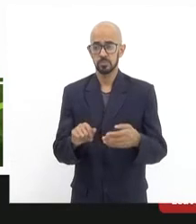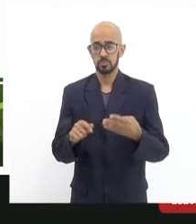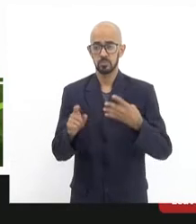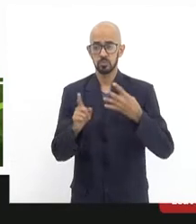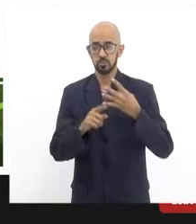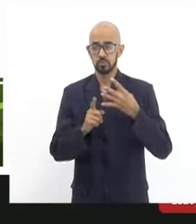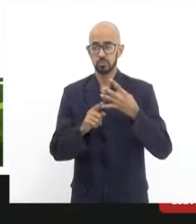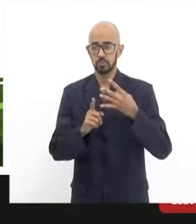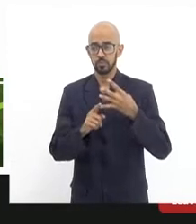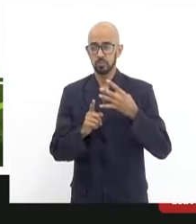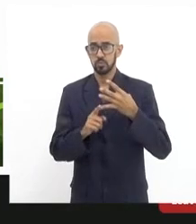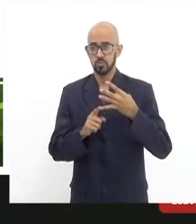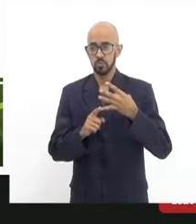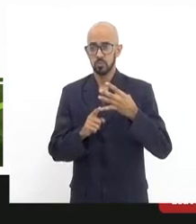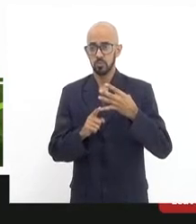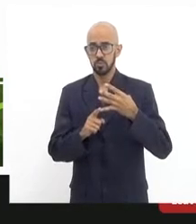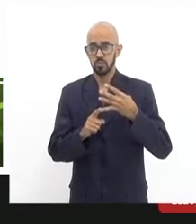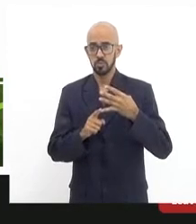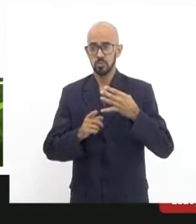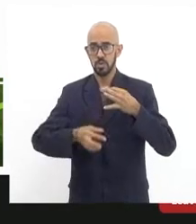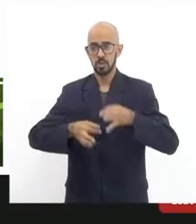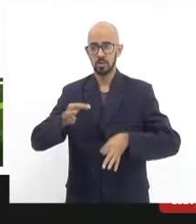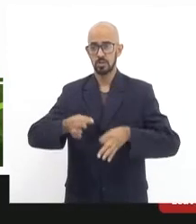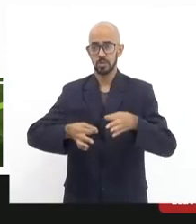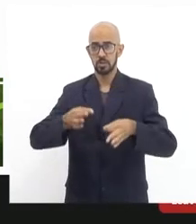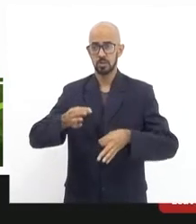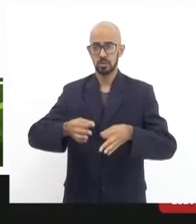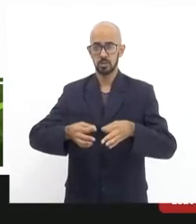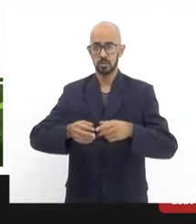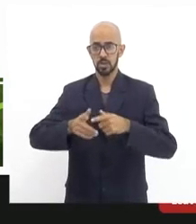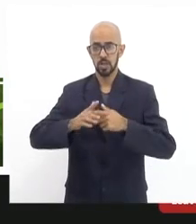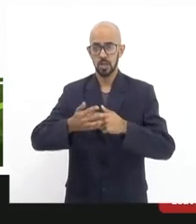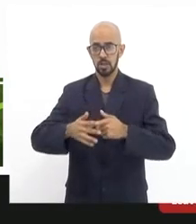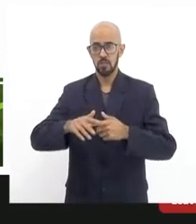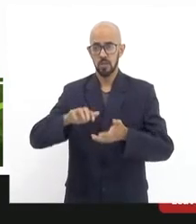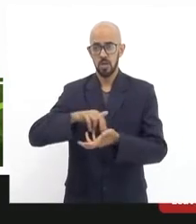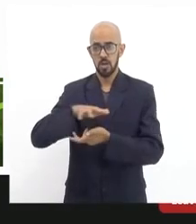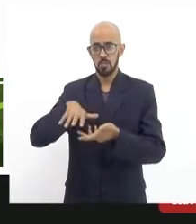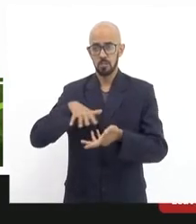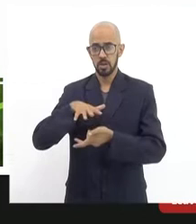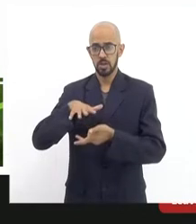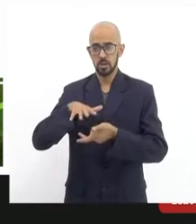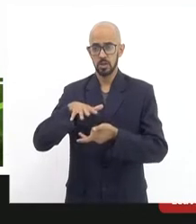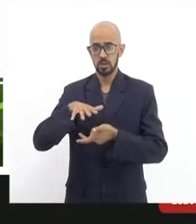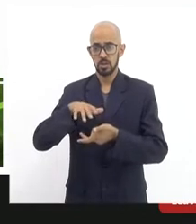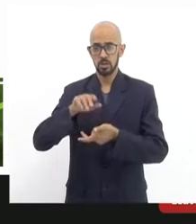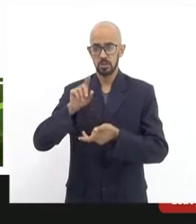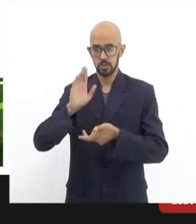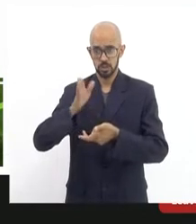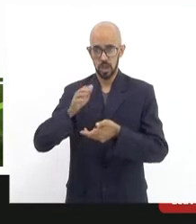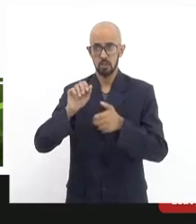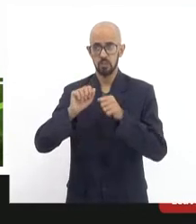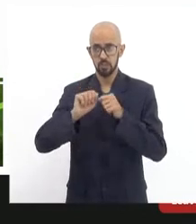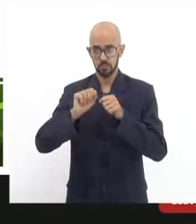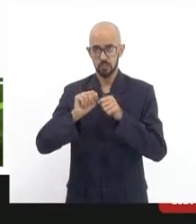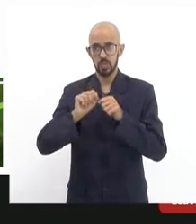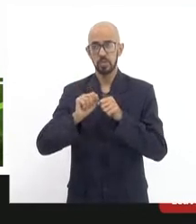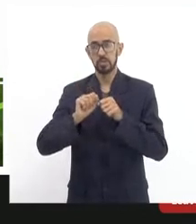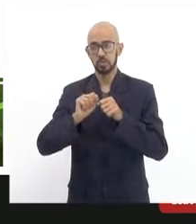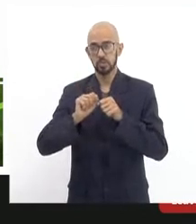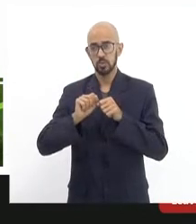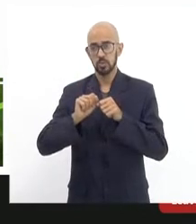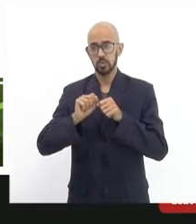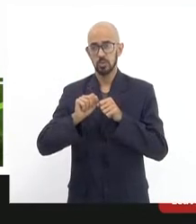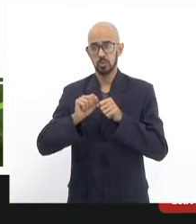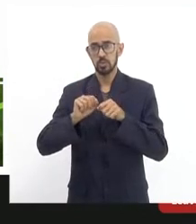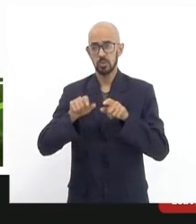sentença, proceder a reformas da Carioca e Curveiro, foi feito, de certa maneira, foi, construção